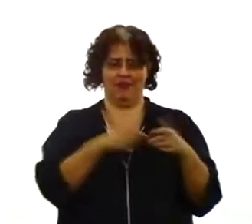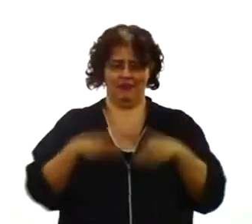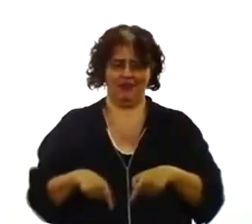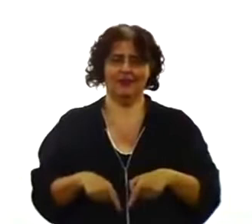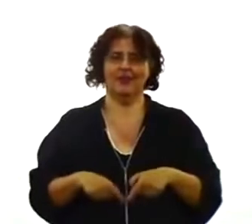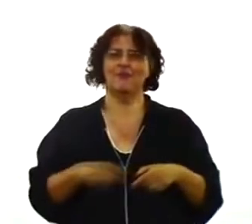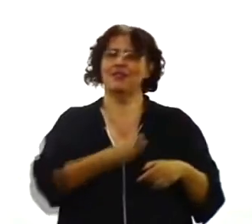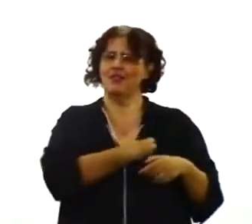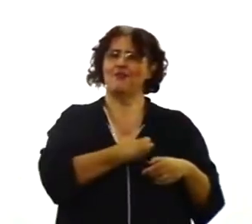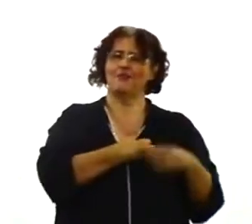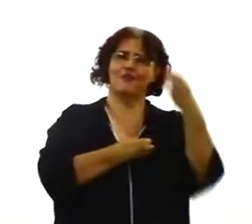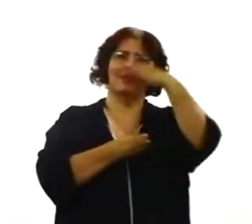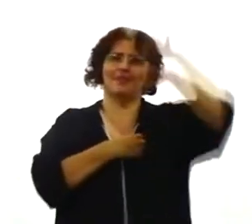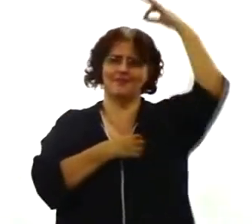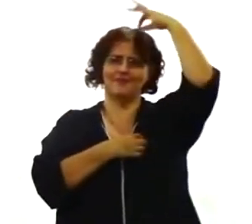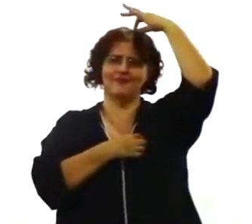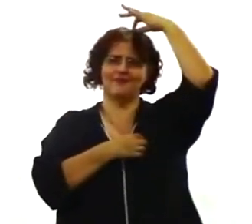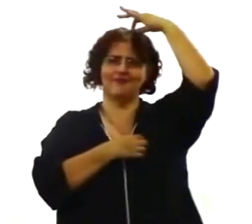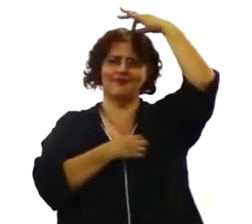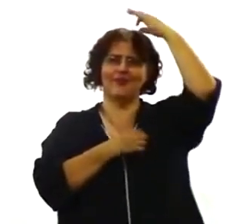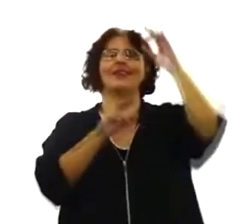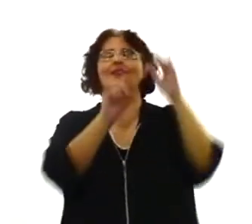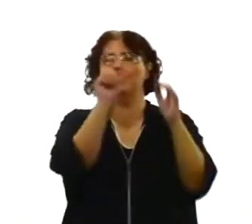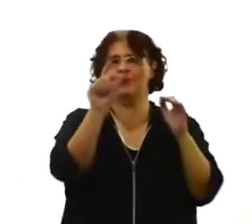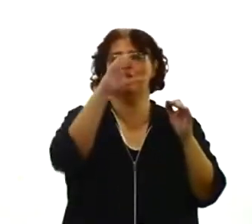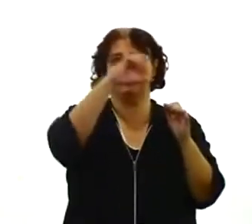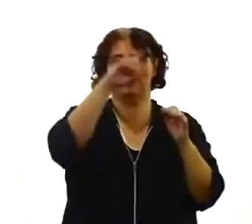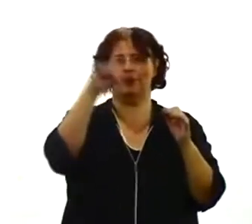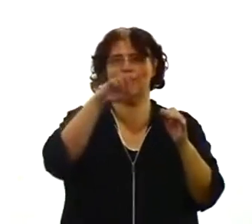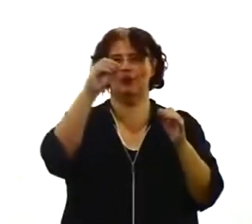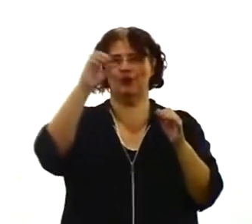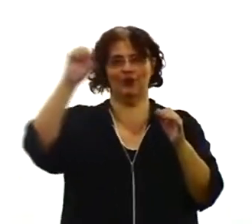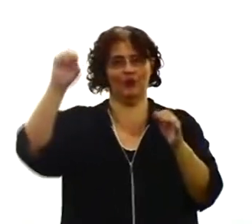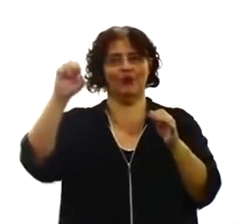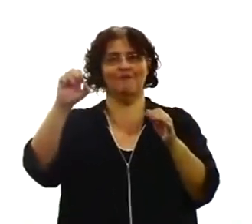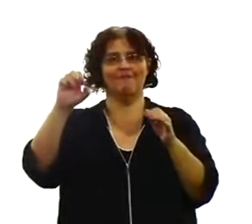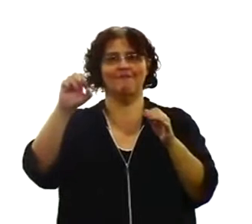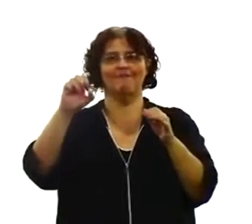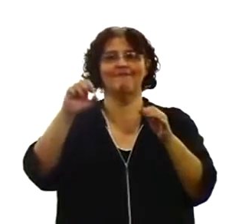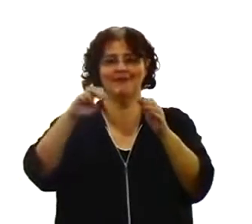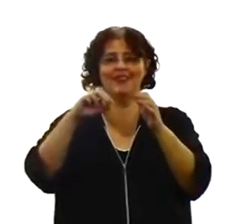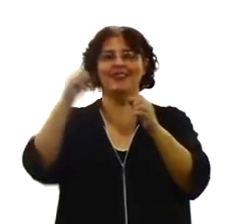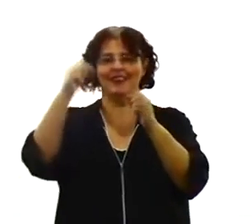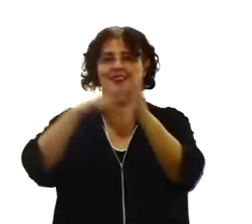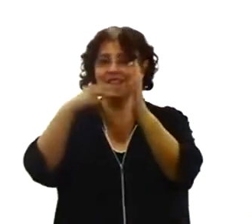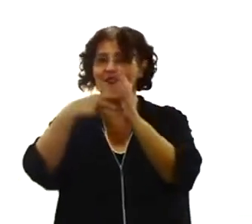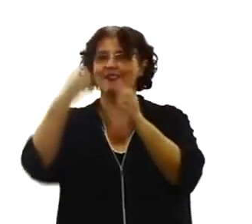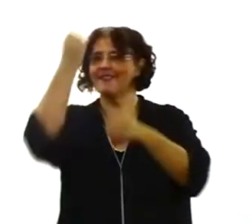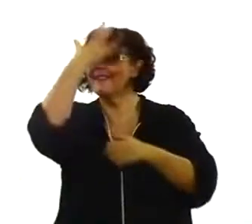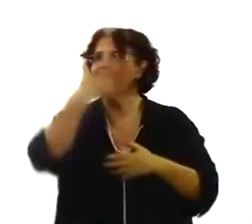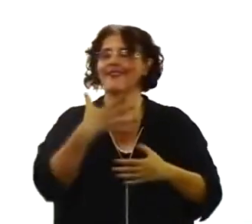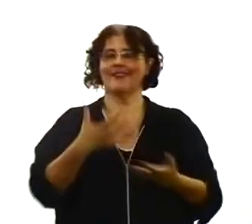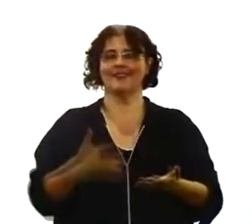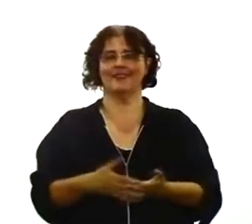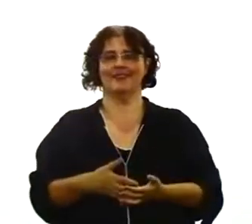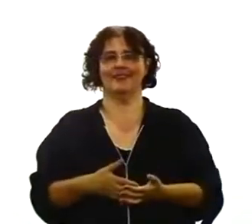vida espiritual. O que nós chamamos de zoe. É graça. Creia nisso. Olhe. O texto